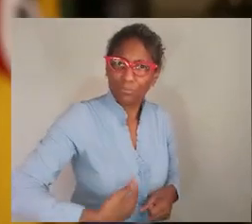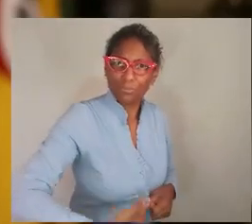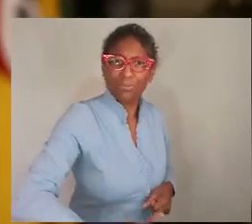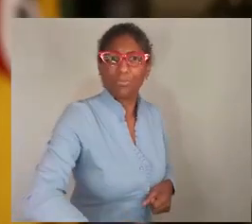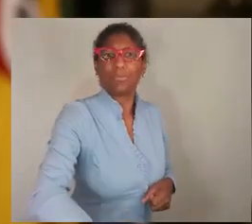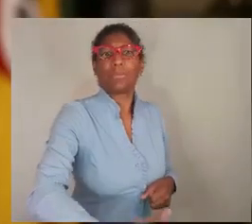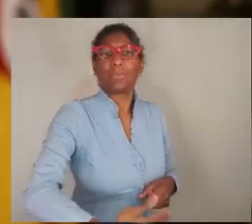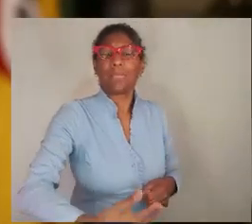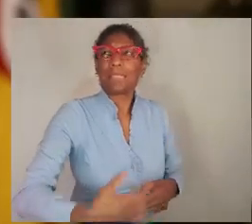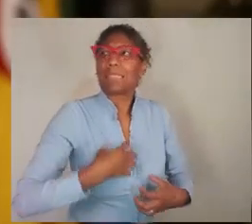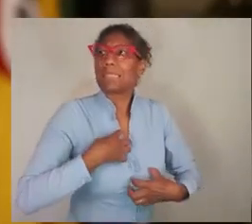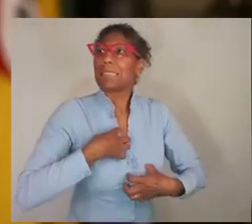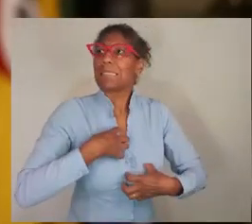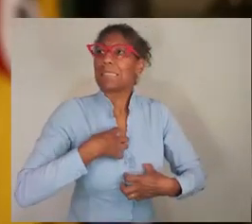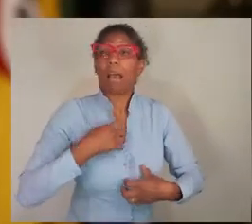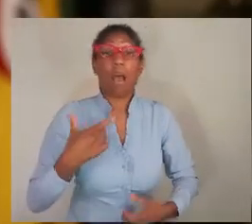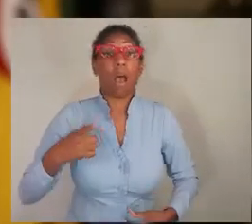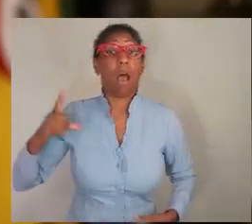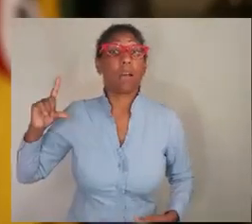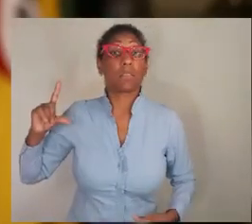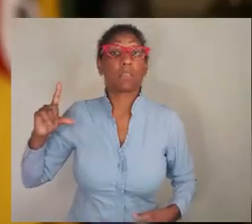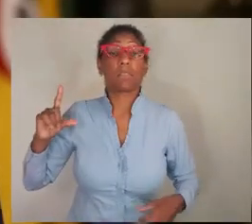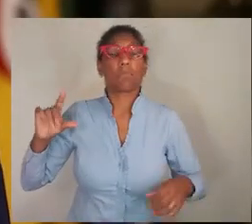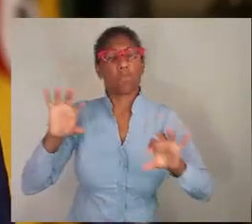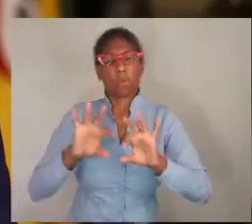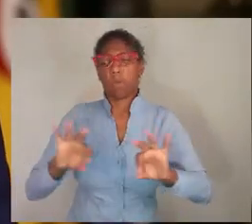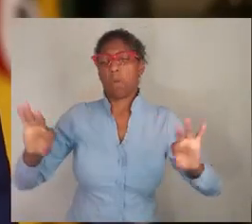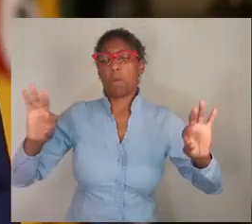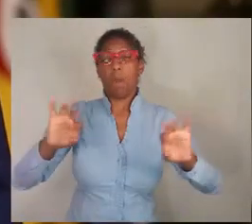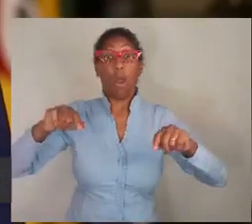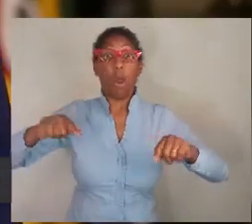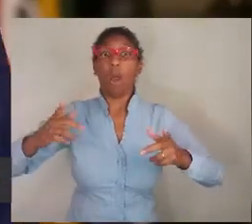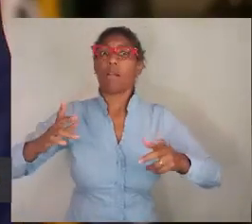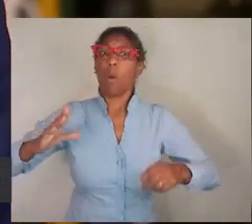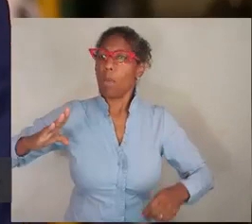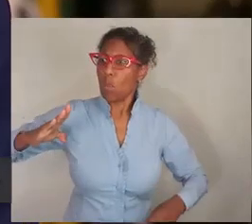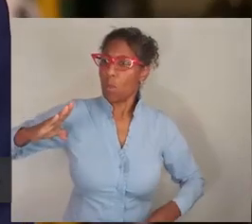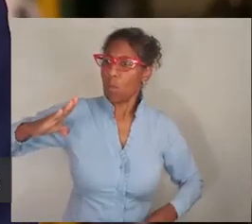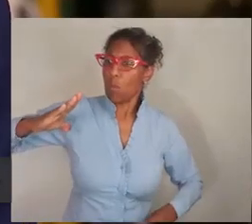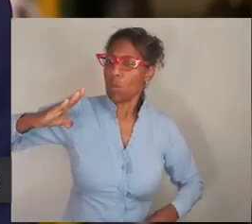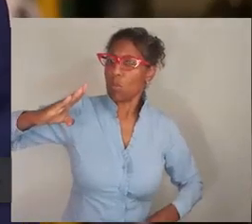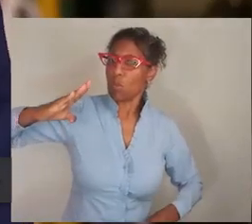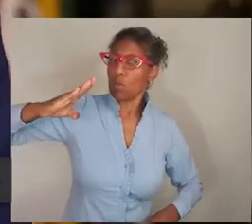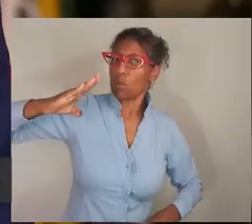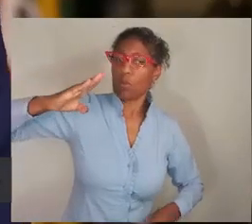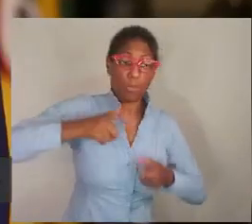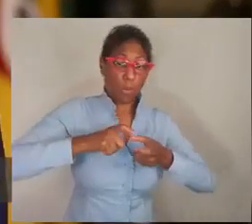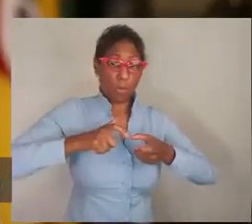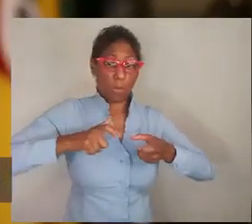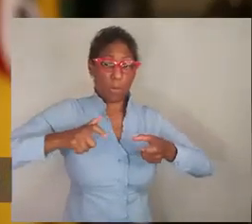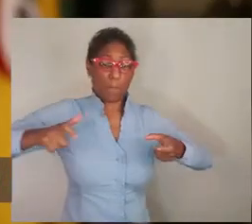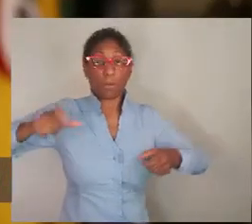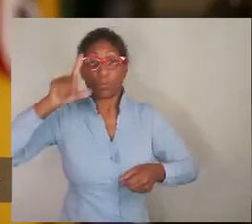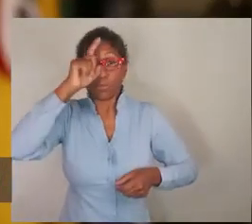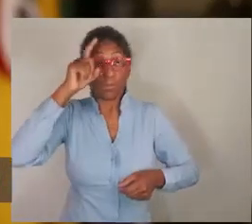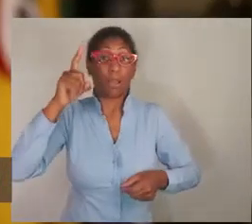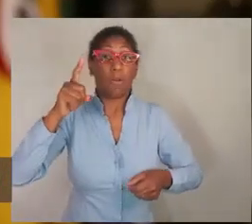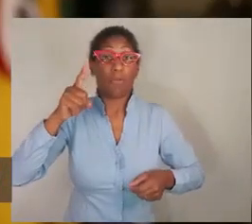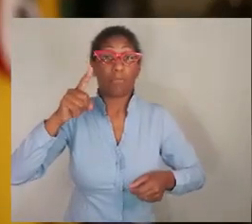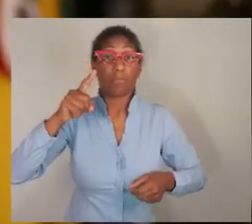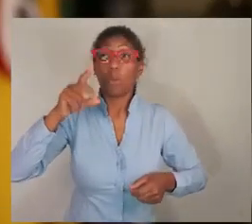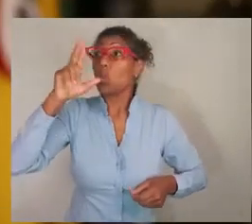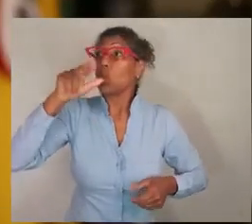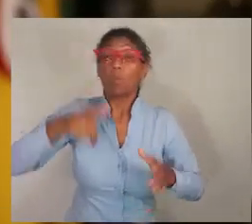já que ao longo desse período nós nunca observamos crescimento tão forte, agressivo, rápido nas